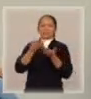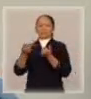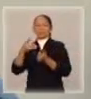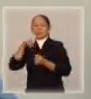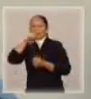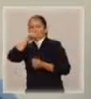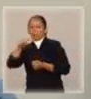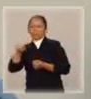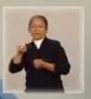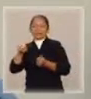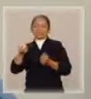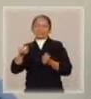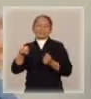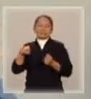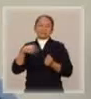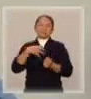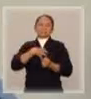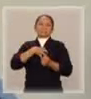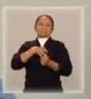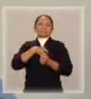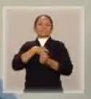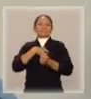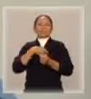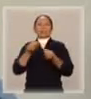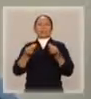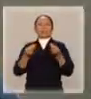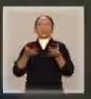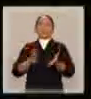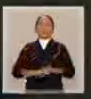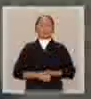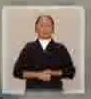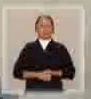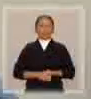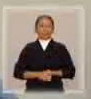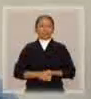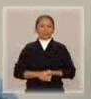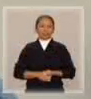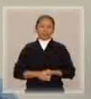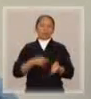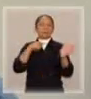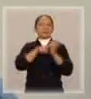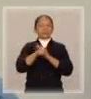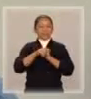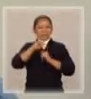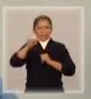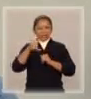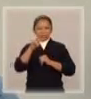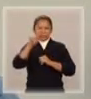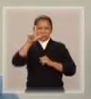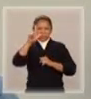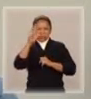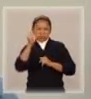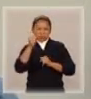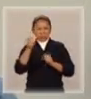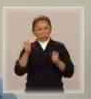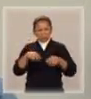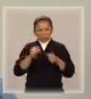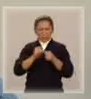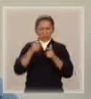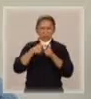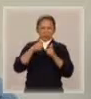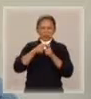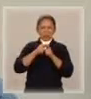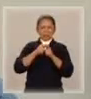o pai, ou perder a guarda para a mãe, e não ter essa probabilidade. Você acha que a Júlia pode ser mais uma vítima da alienação parental?